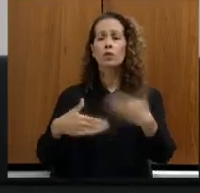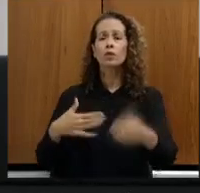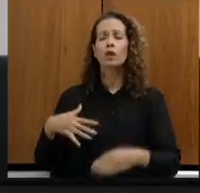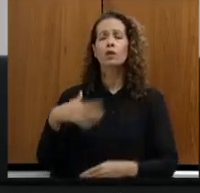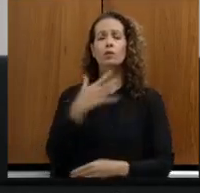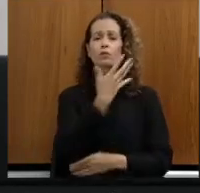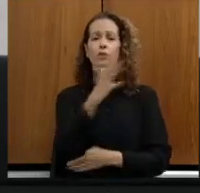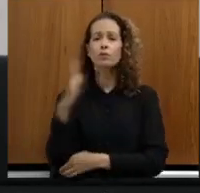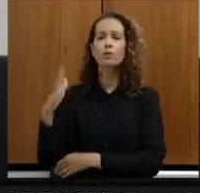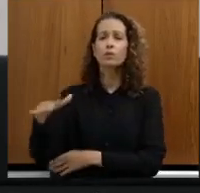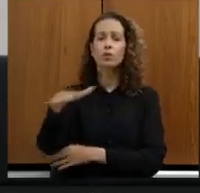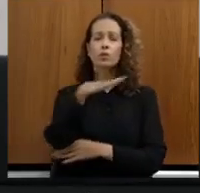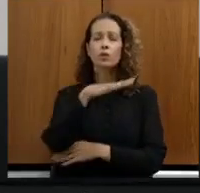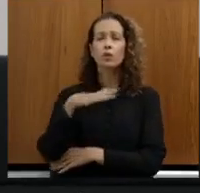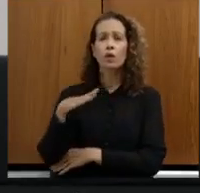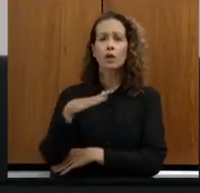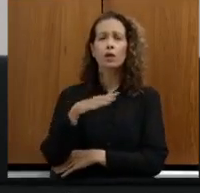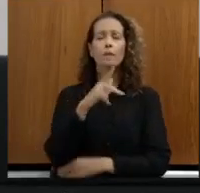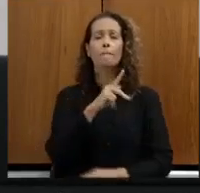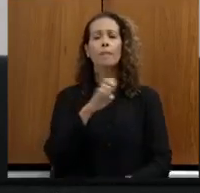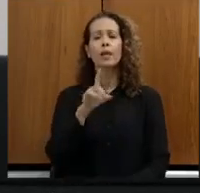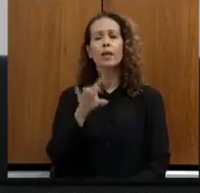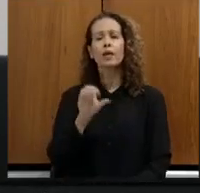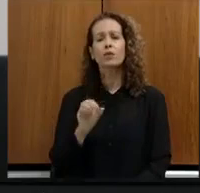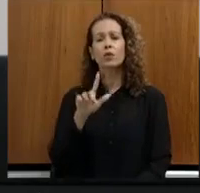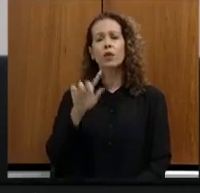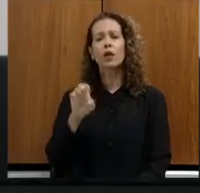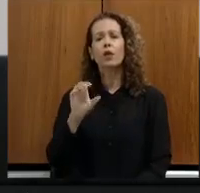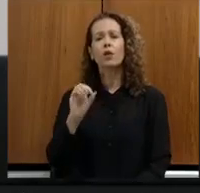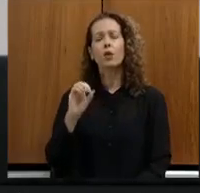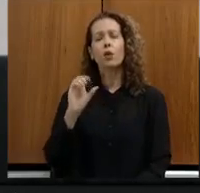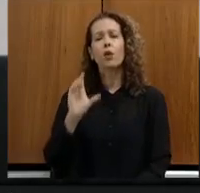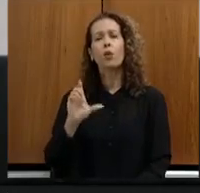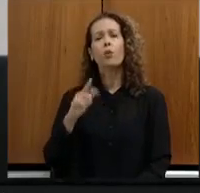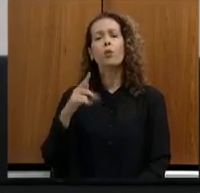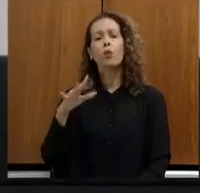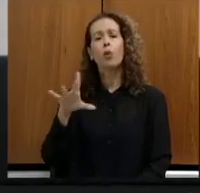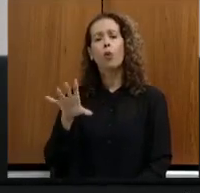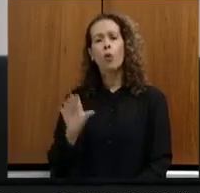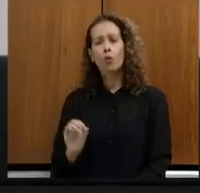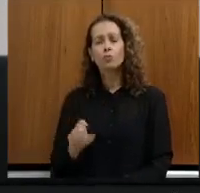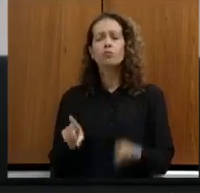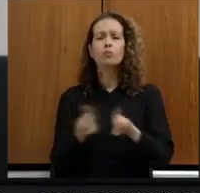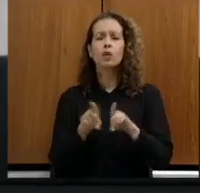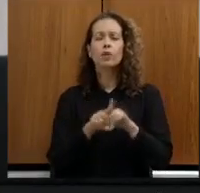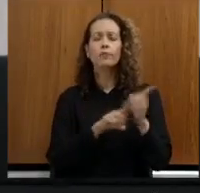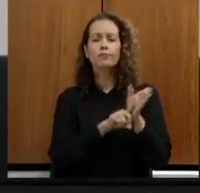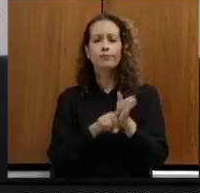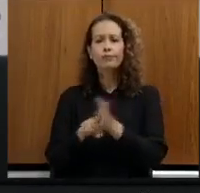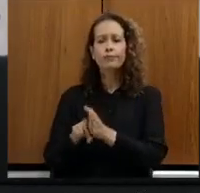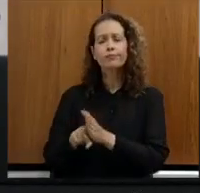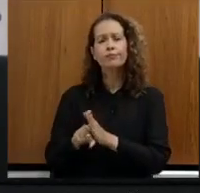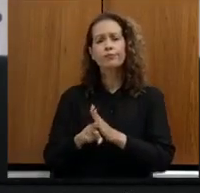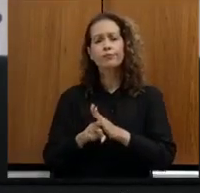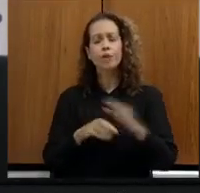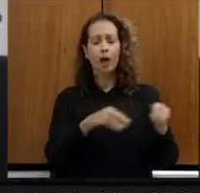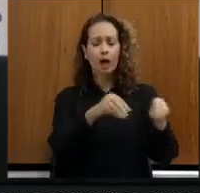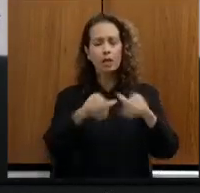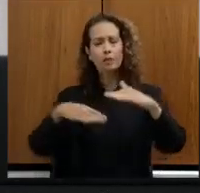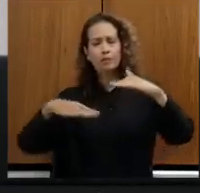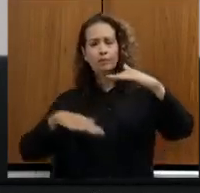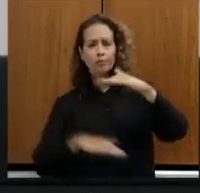Desenvolvimento do Leopoldo seja dada especial atenção nos estudos espilológicos e a preservação das cavidades naturais subterrâneas da região.